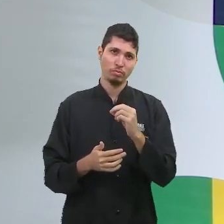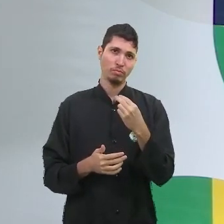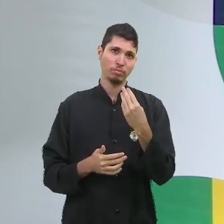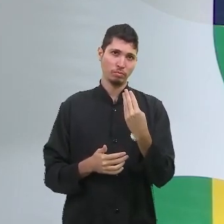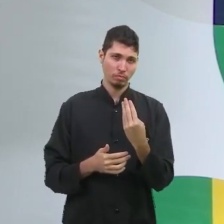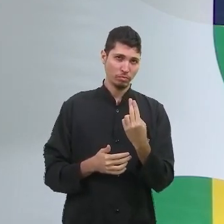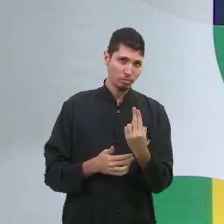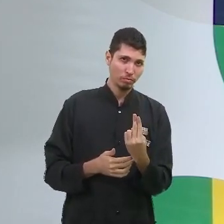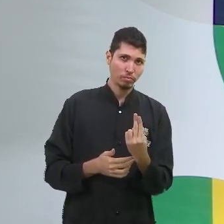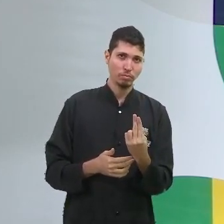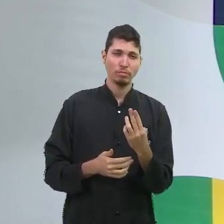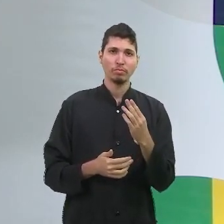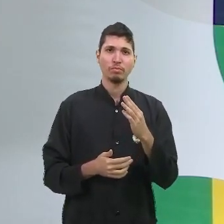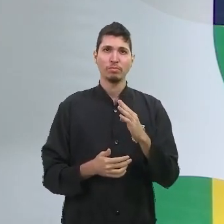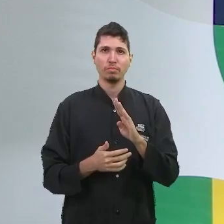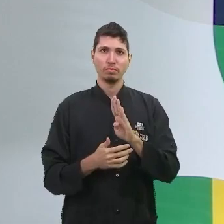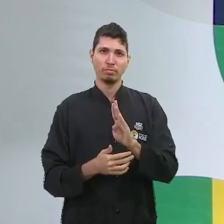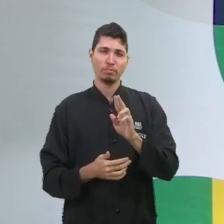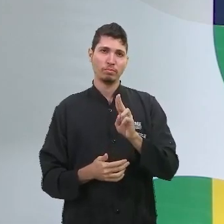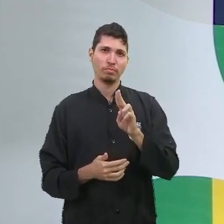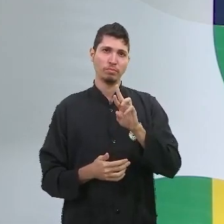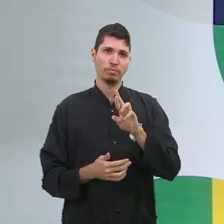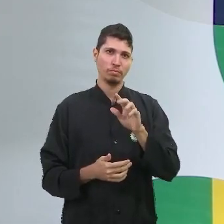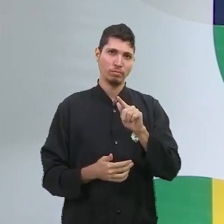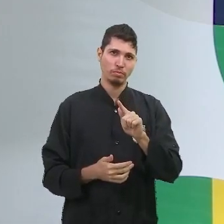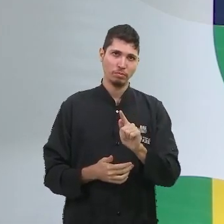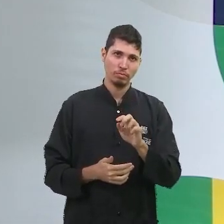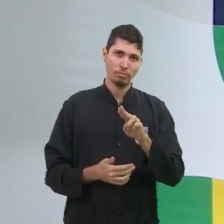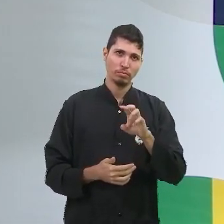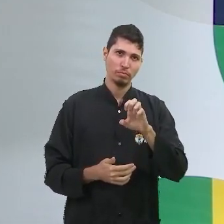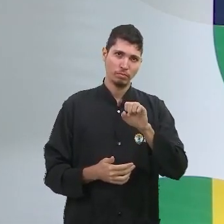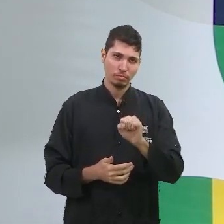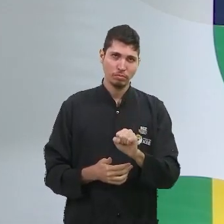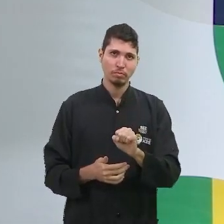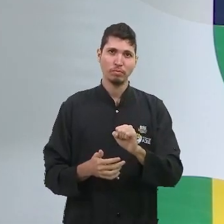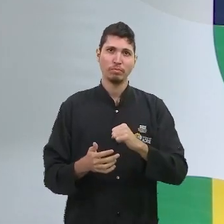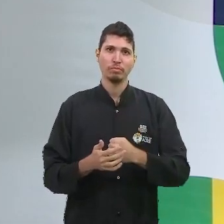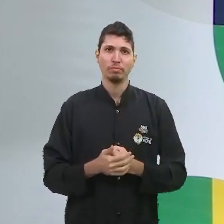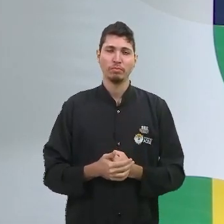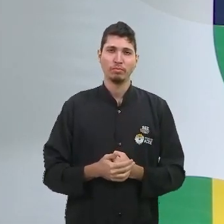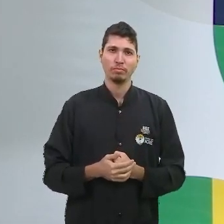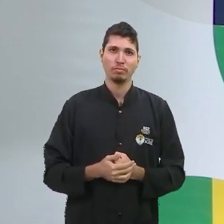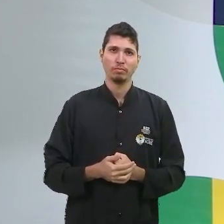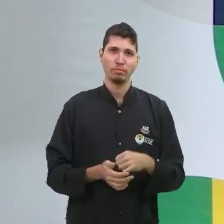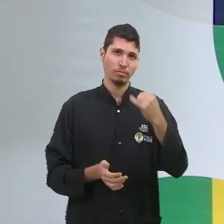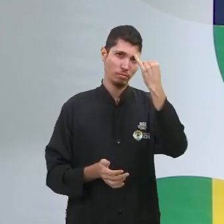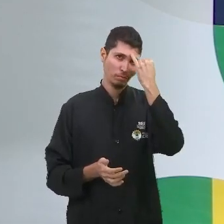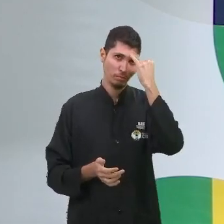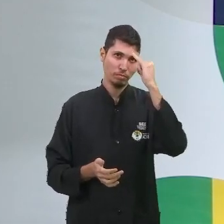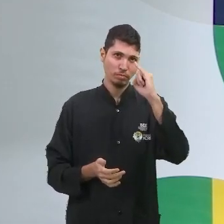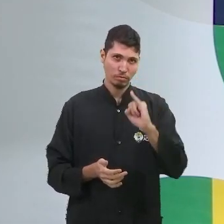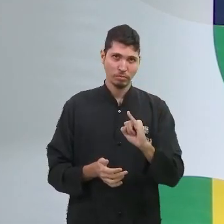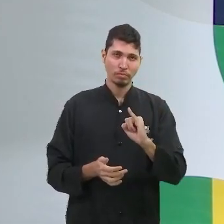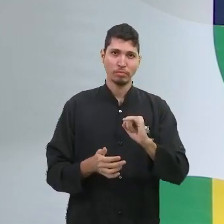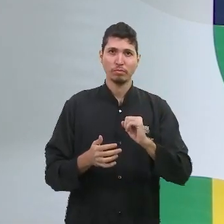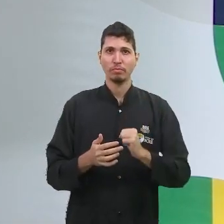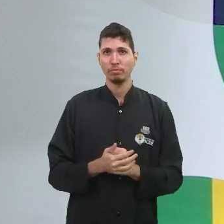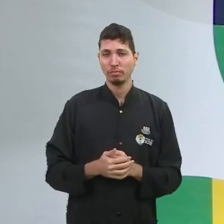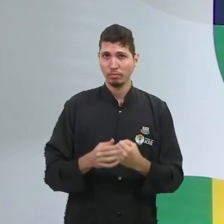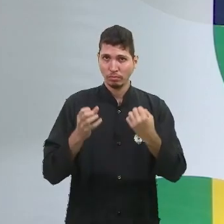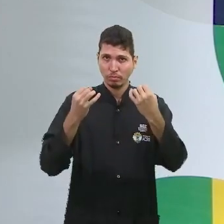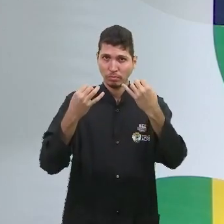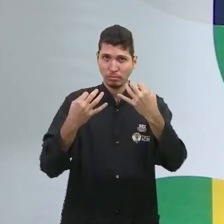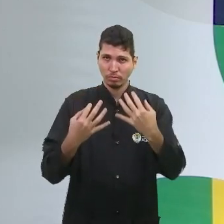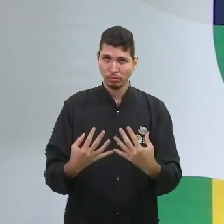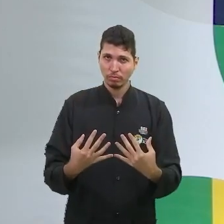etc. Apesar de que há uma ideologia dominante, que preconiza a questão da